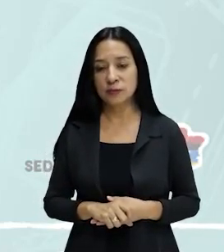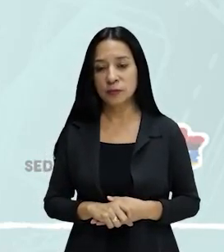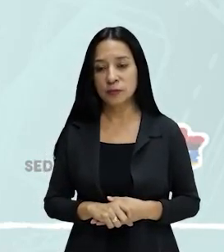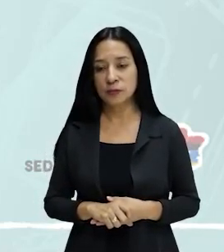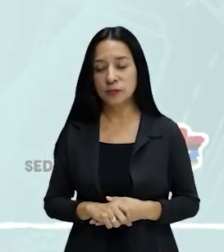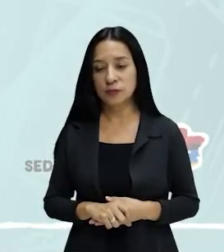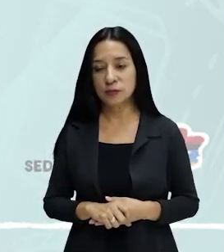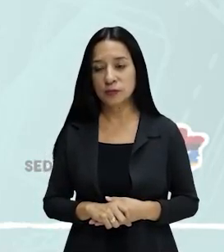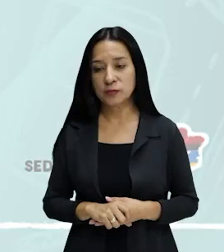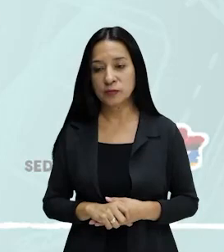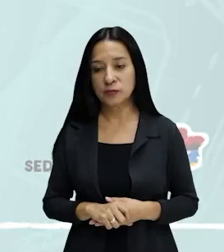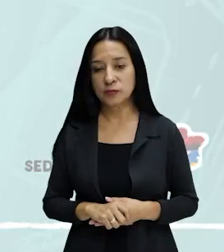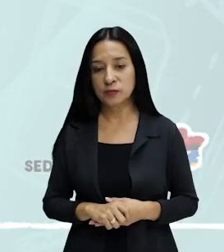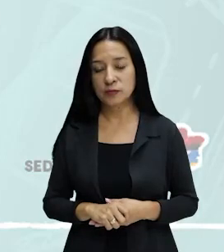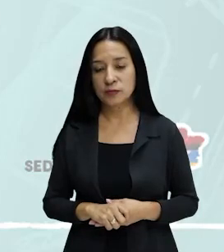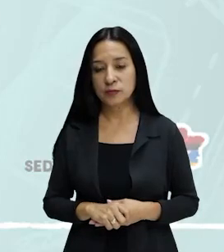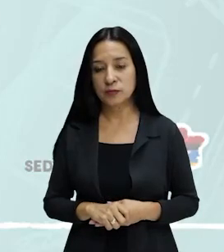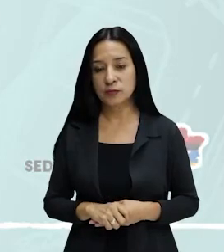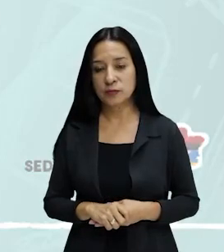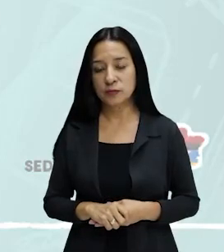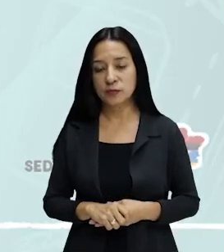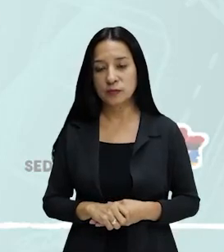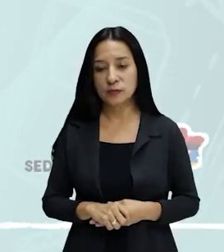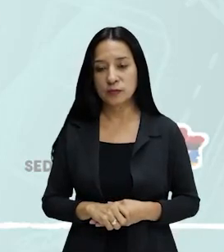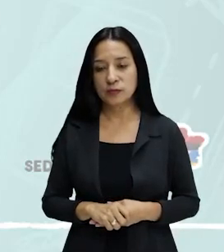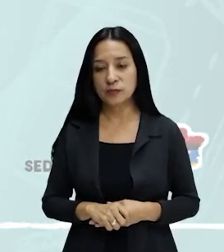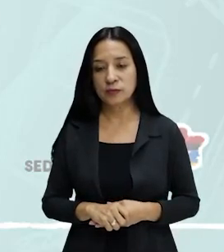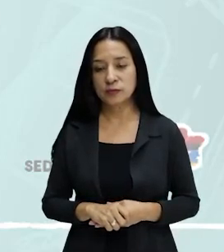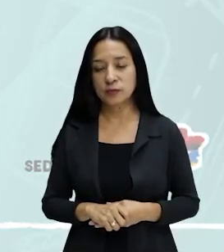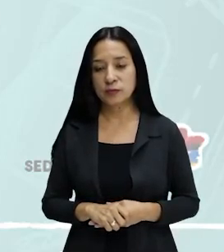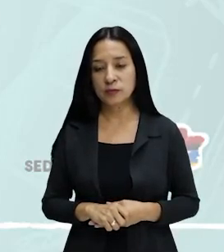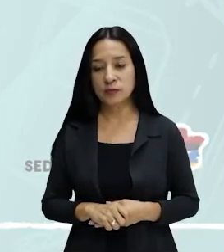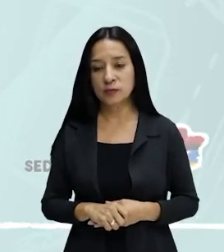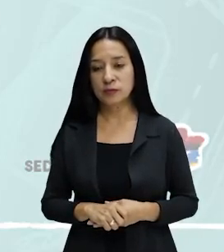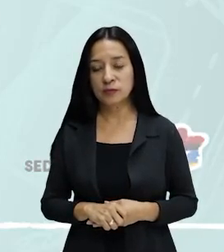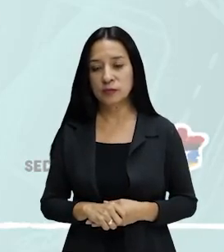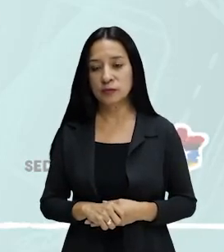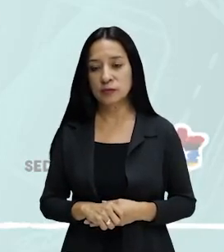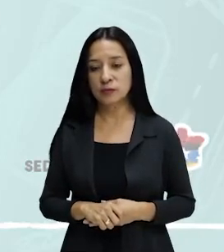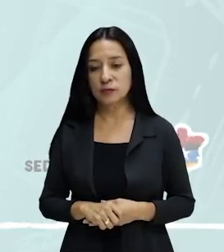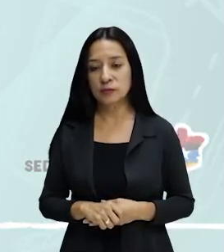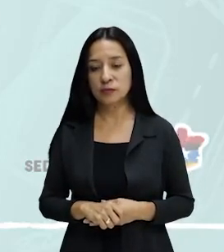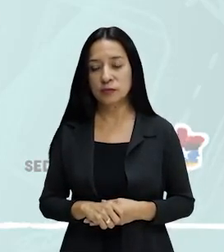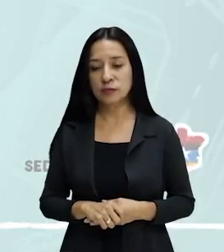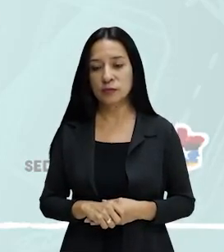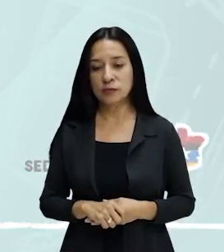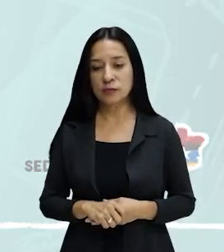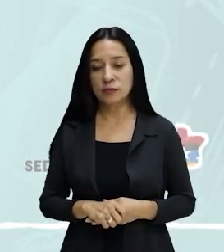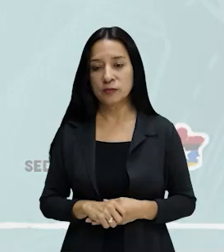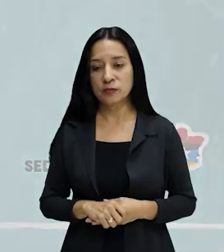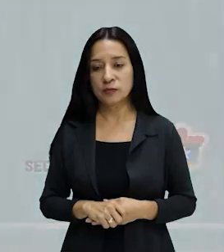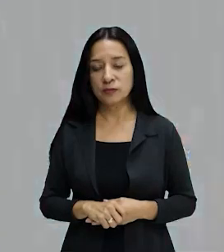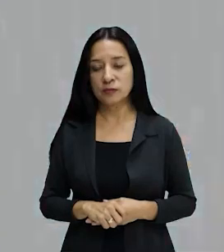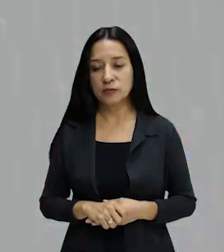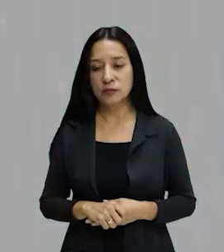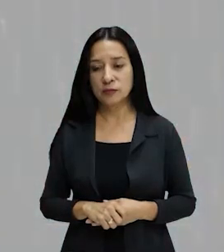2009, propôs abolir esse acento do português do Brasil por meio de um projeto, projeto de lei. Você sabia disso? 5